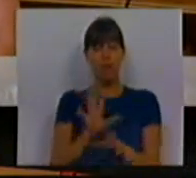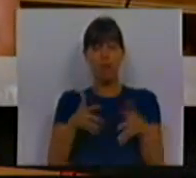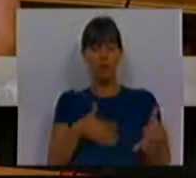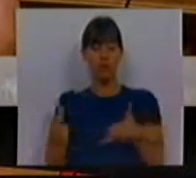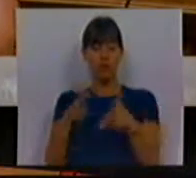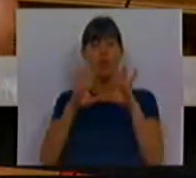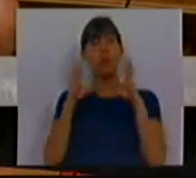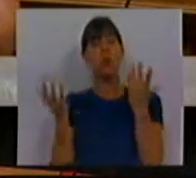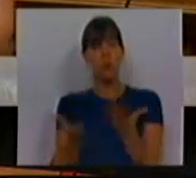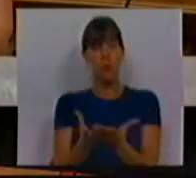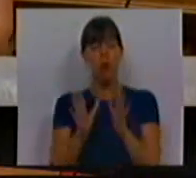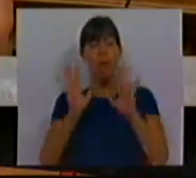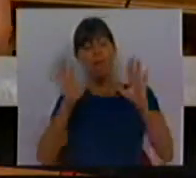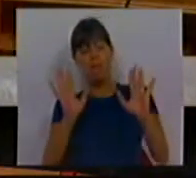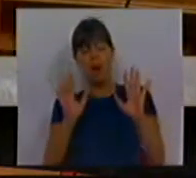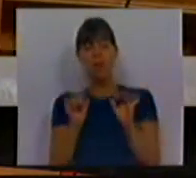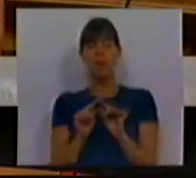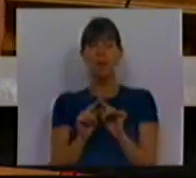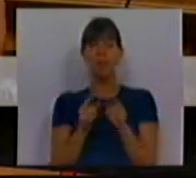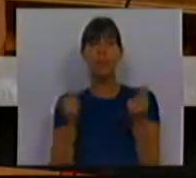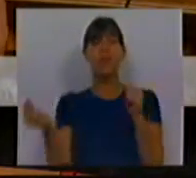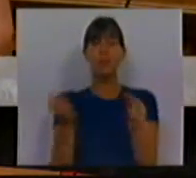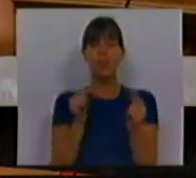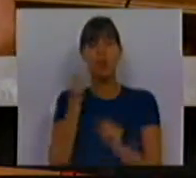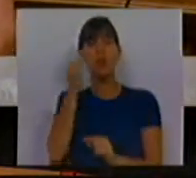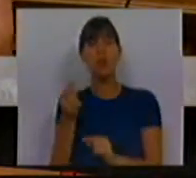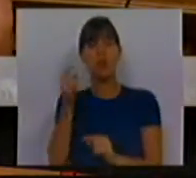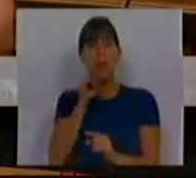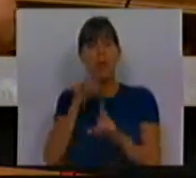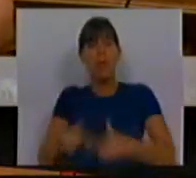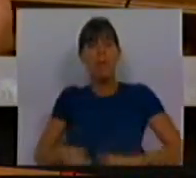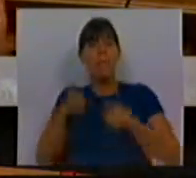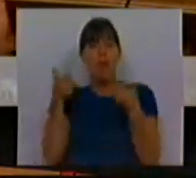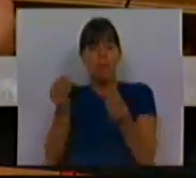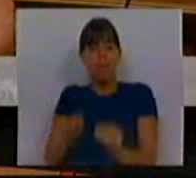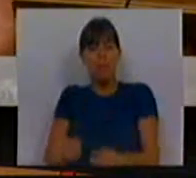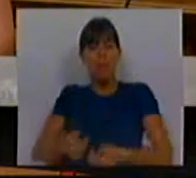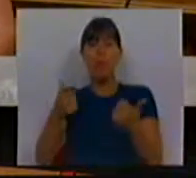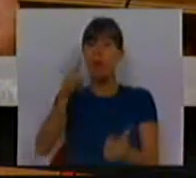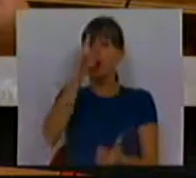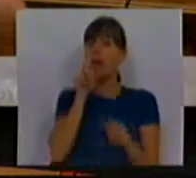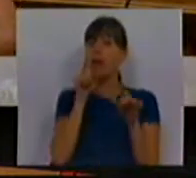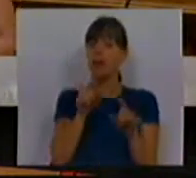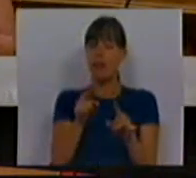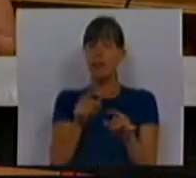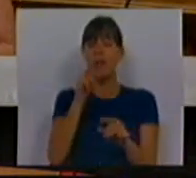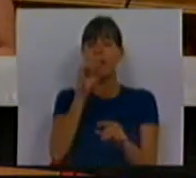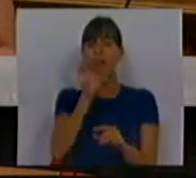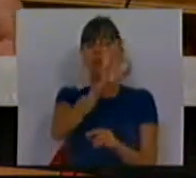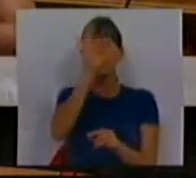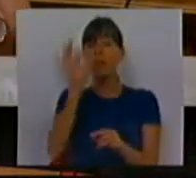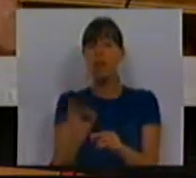estratégia global. No entanto, a discussão na especialidade poderá melhorá-la e, lembro aqui, é 30